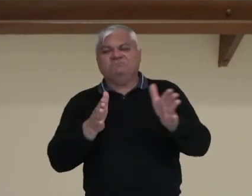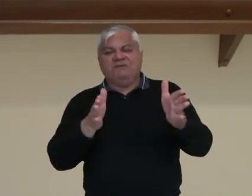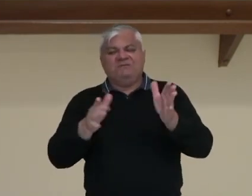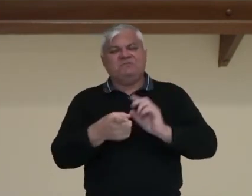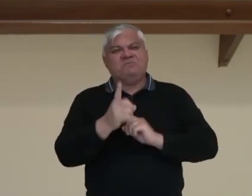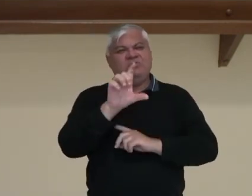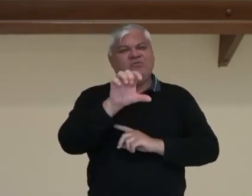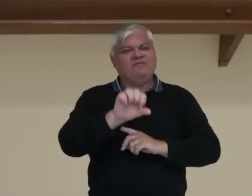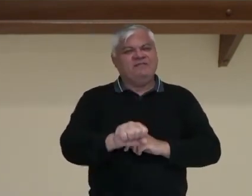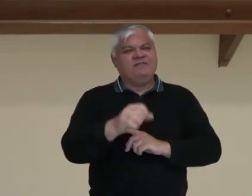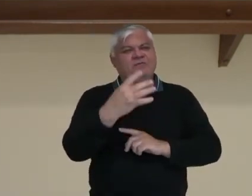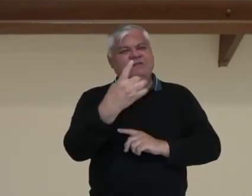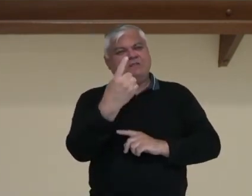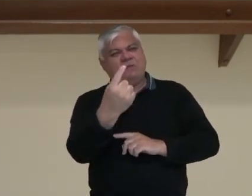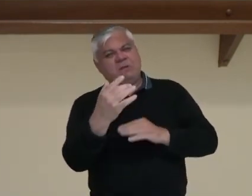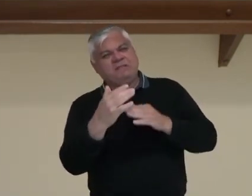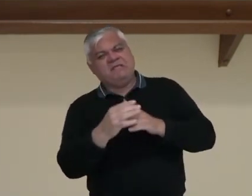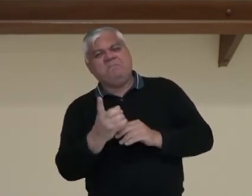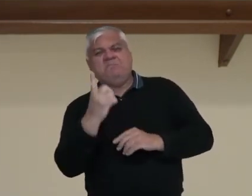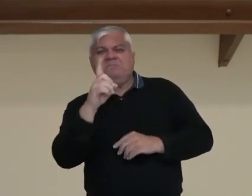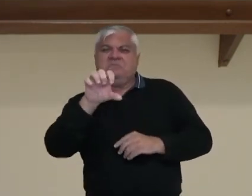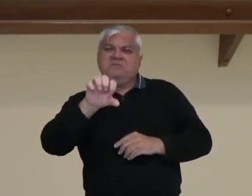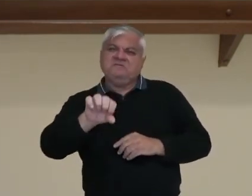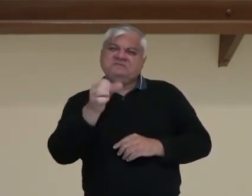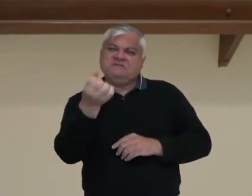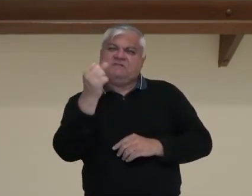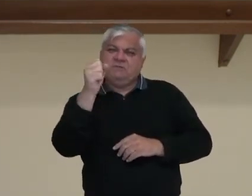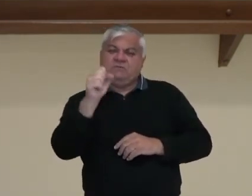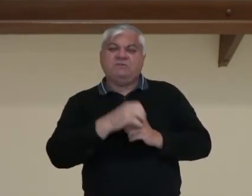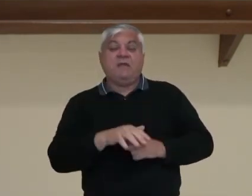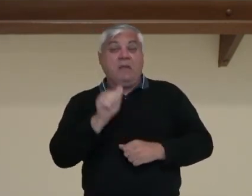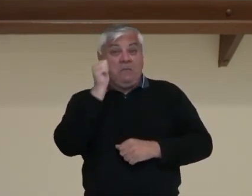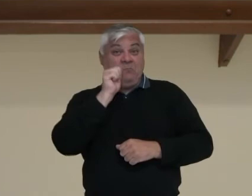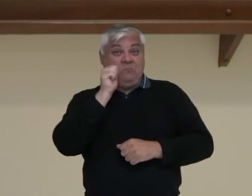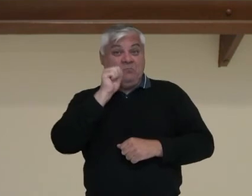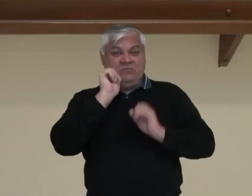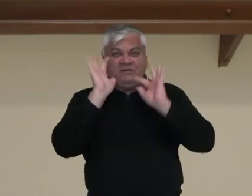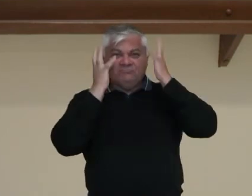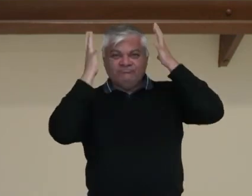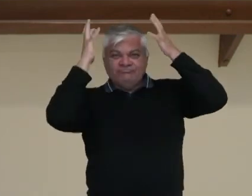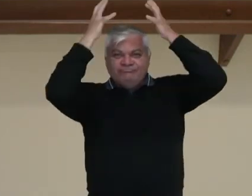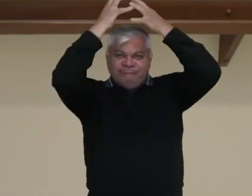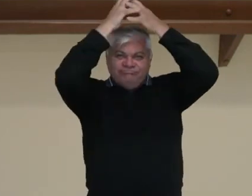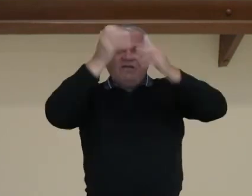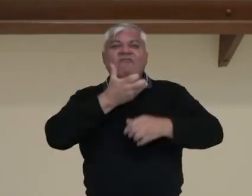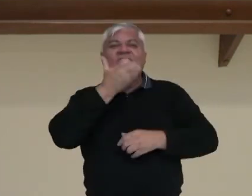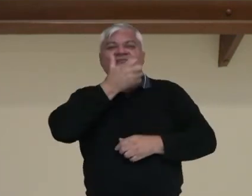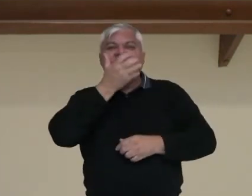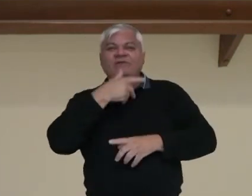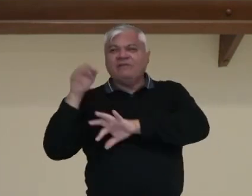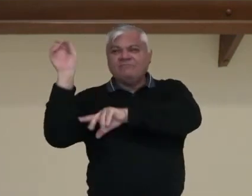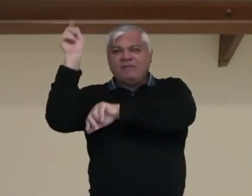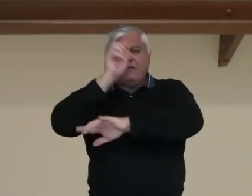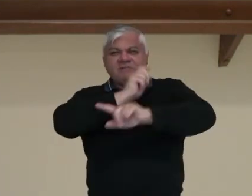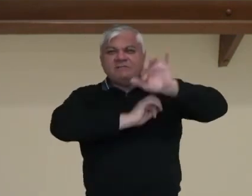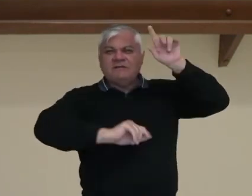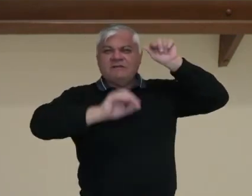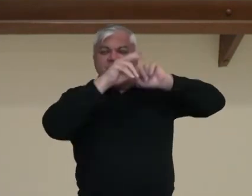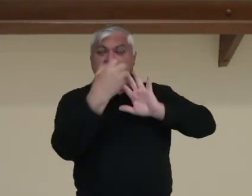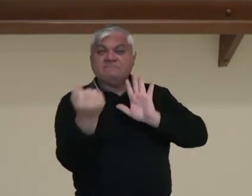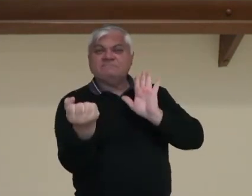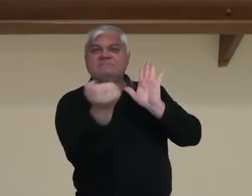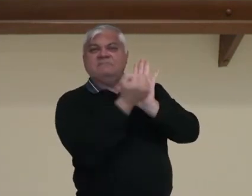até 1968. Carmen Miranda, inclusive, se torna também um símbolo dessa cultura